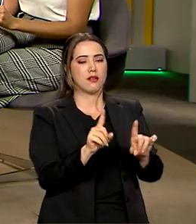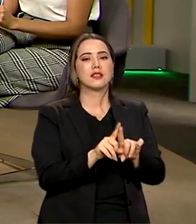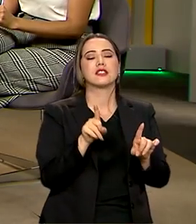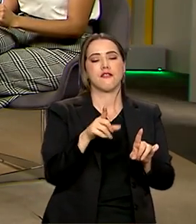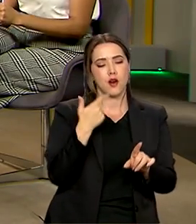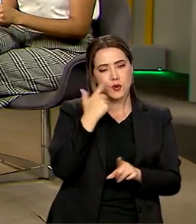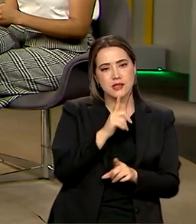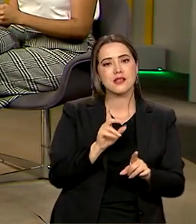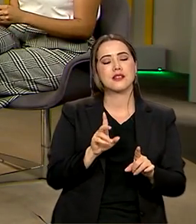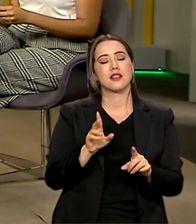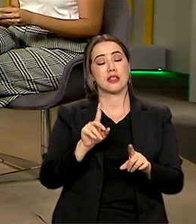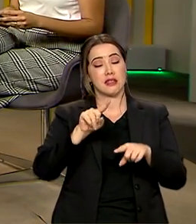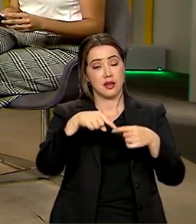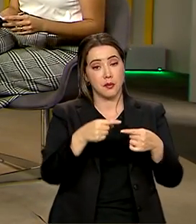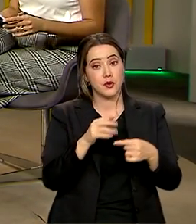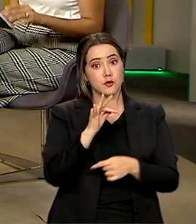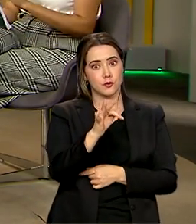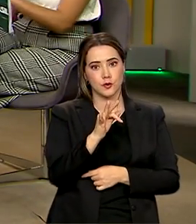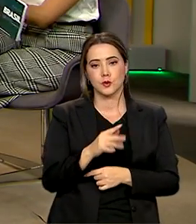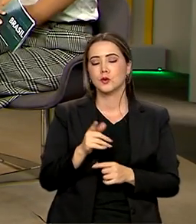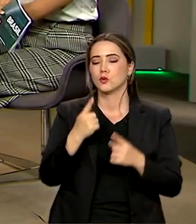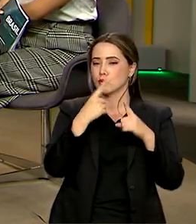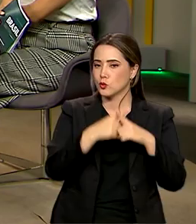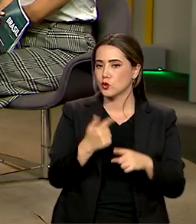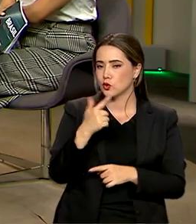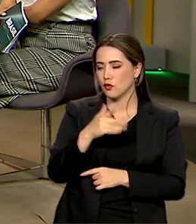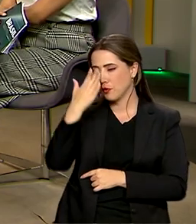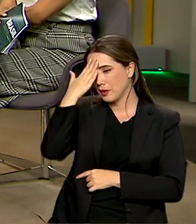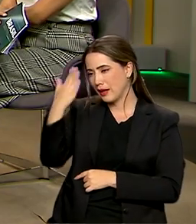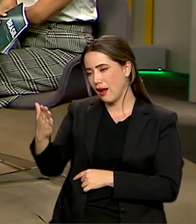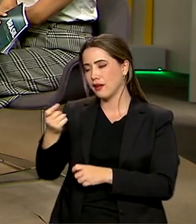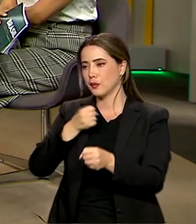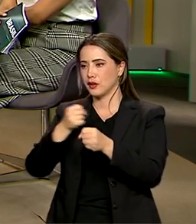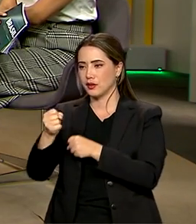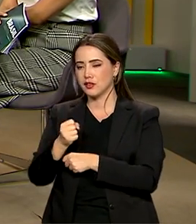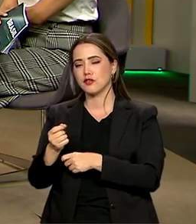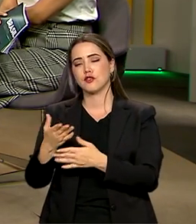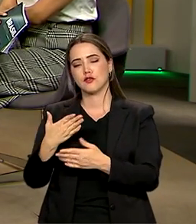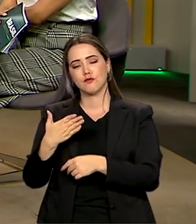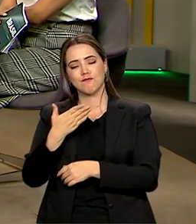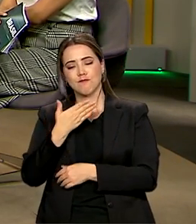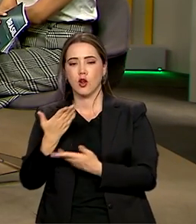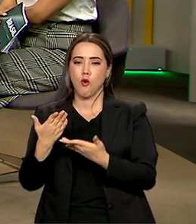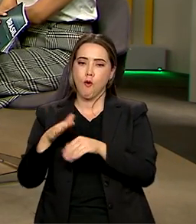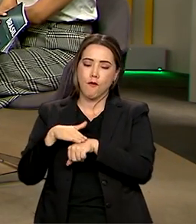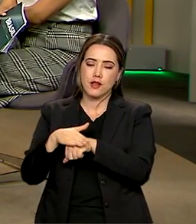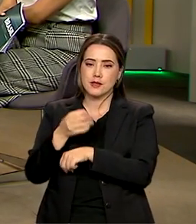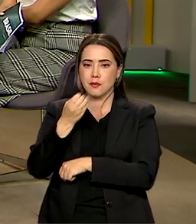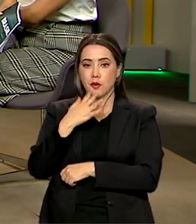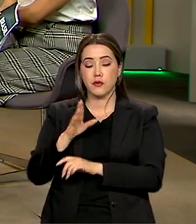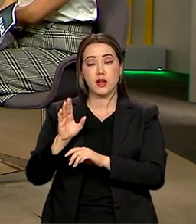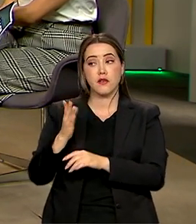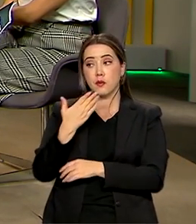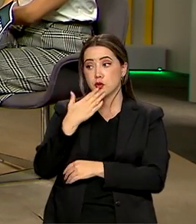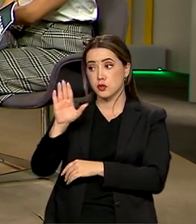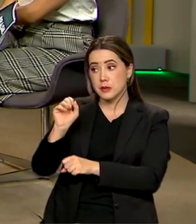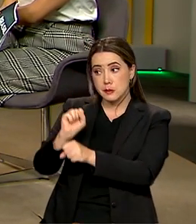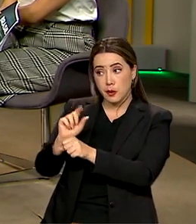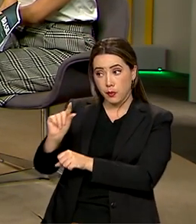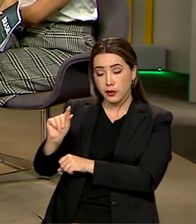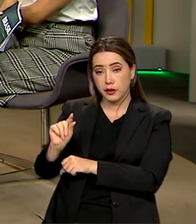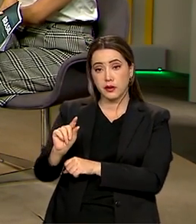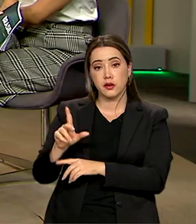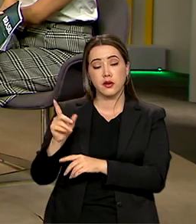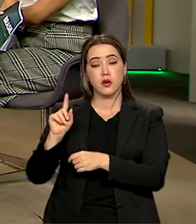torcer. Vamos torcer. Ministra Ana Moussa, muito obrigado pela entrevista. Foi um bate-papo bem gostoso. Eu vou convidar a senhora a continuar um pouquinho aqui com a gente. Nós vamos ter